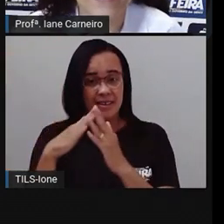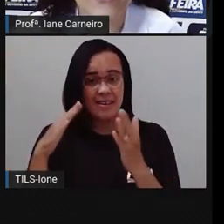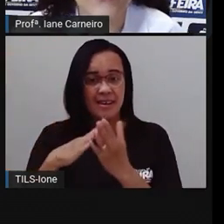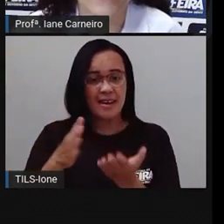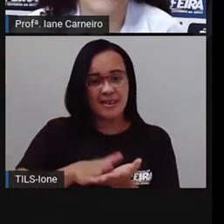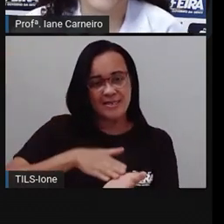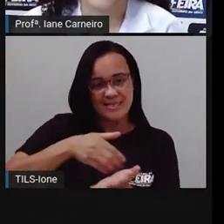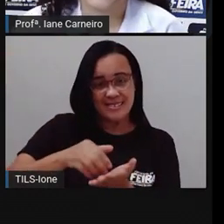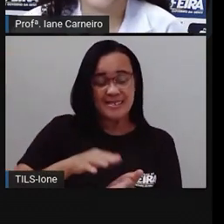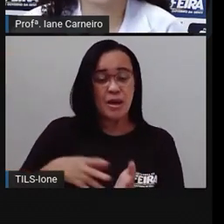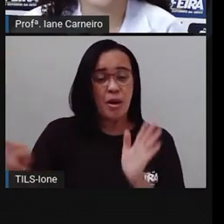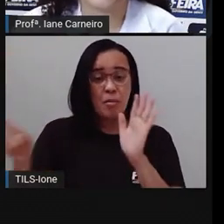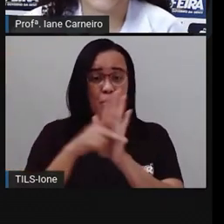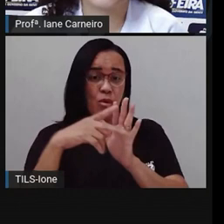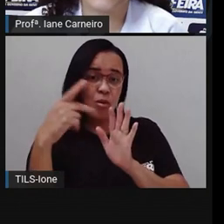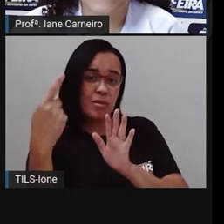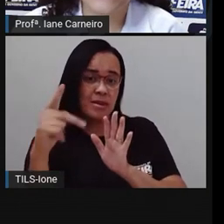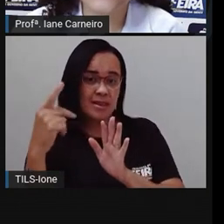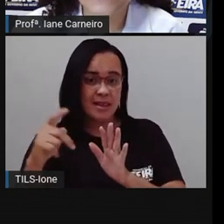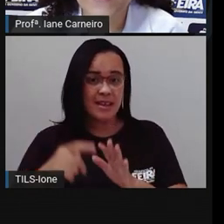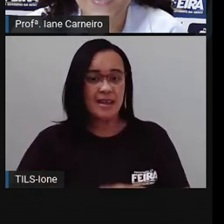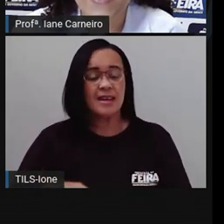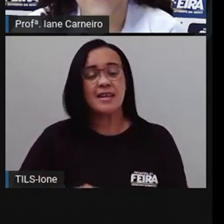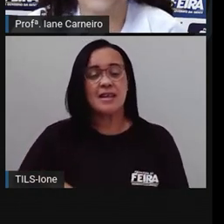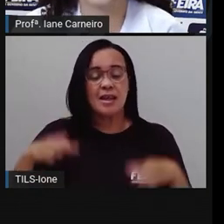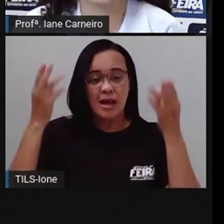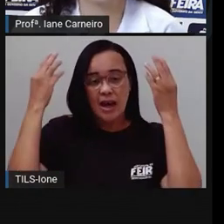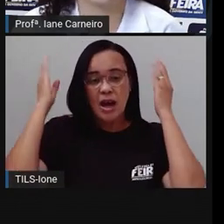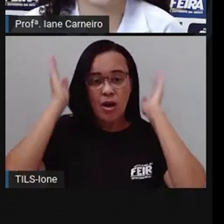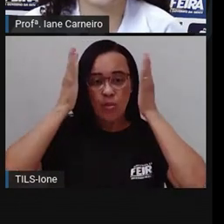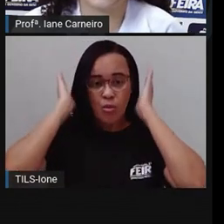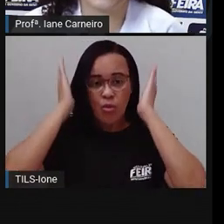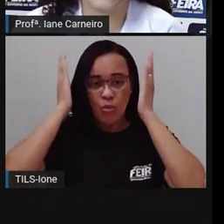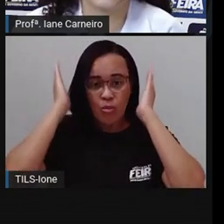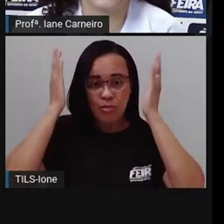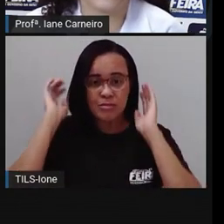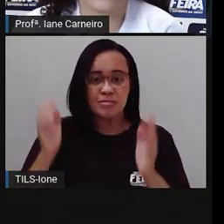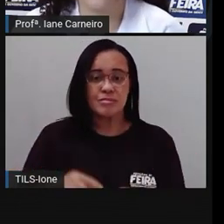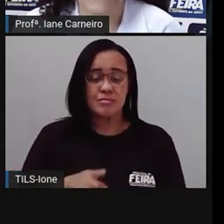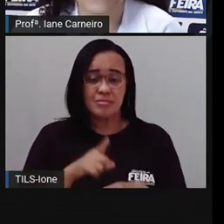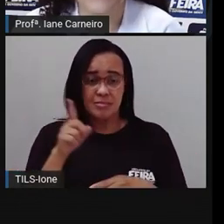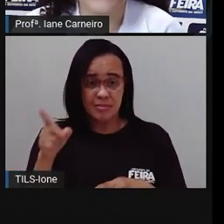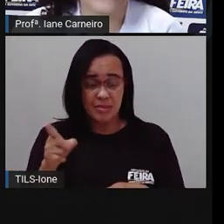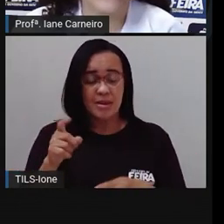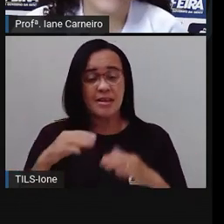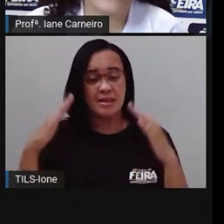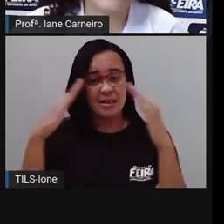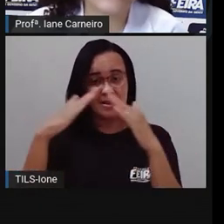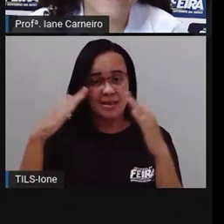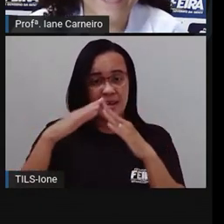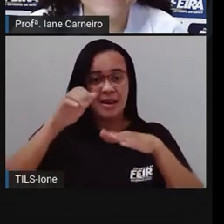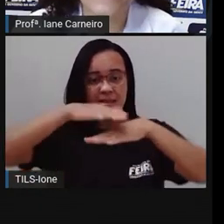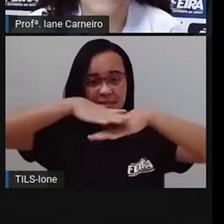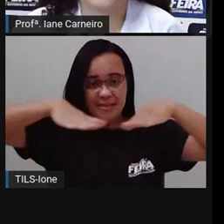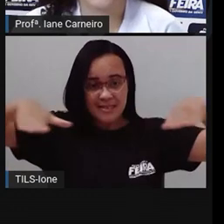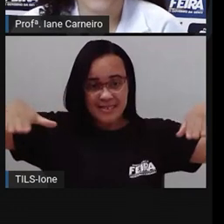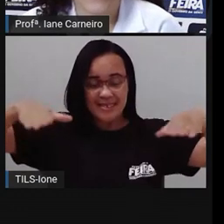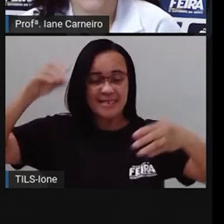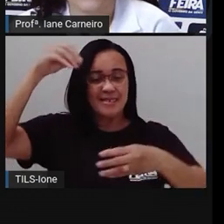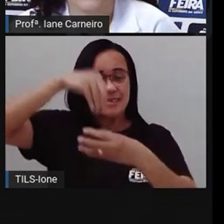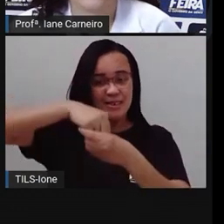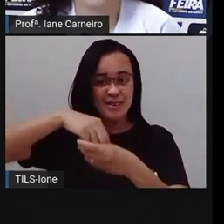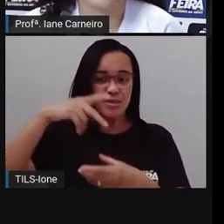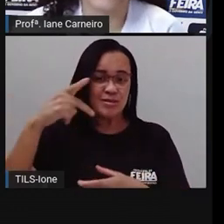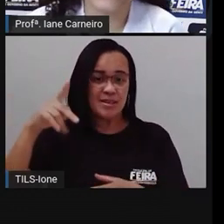jumento. Essa casa é de telha, quem mora nela é a abelha. Essa casa é de